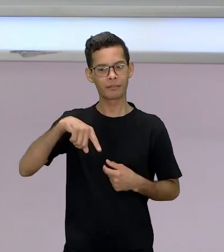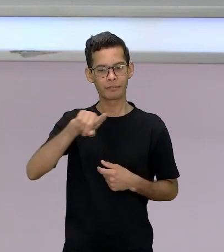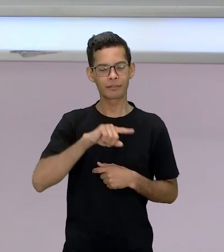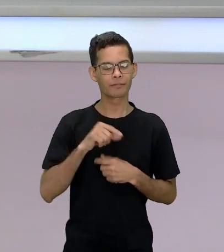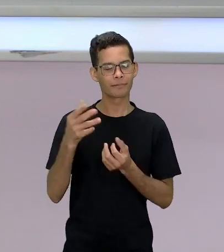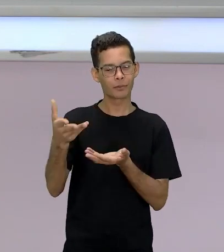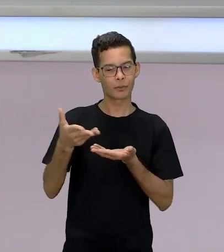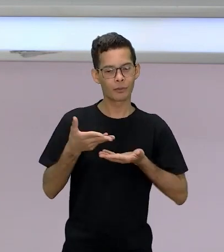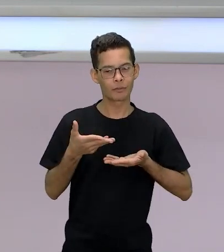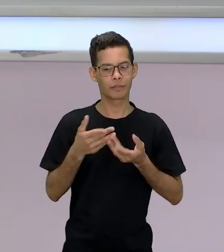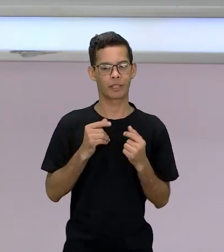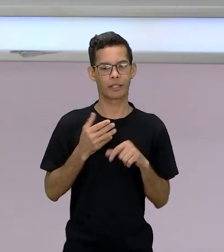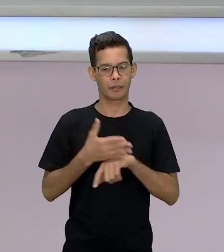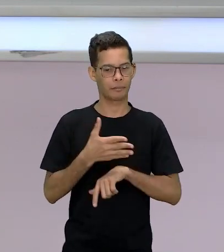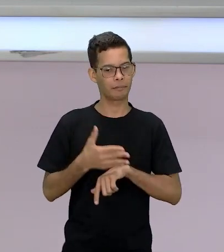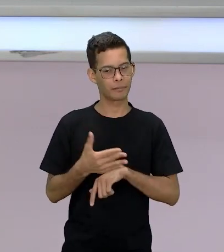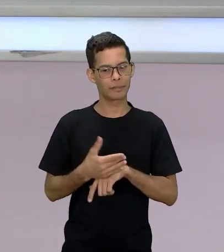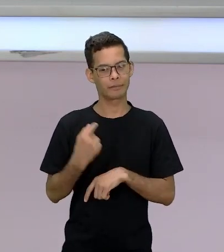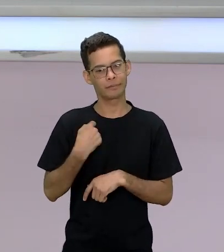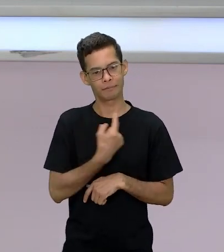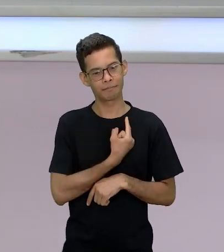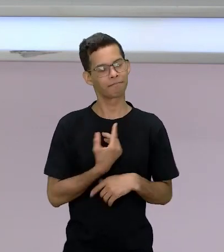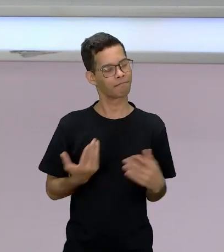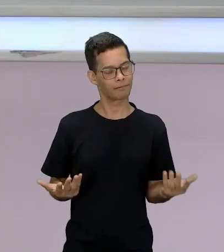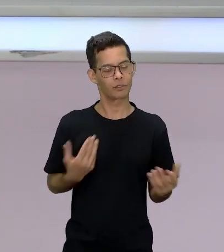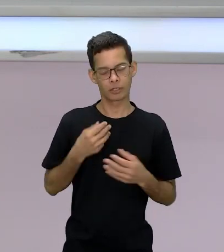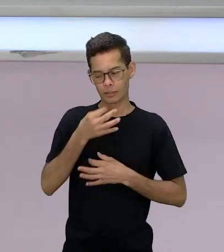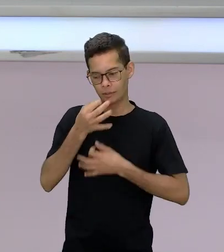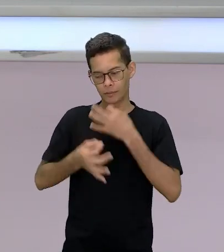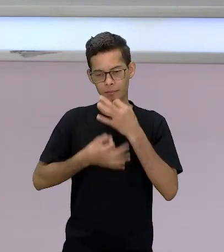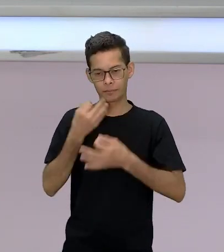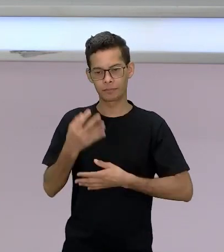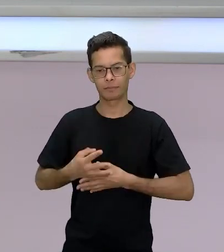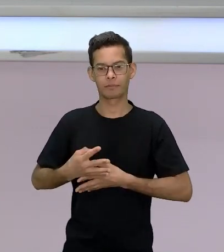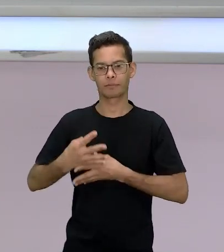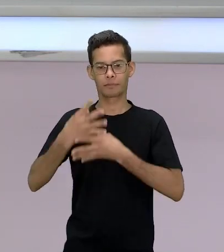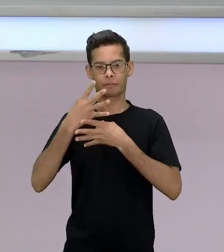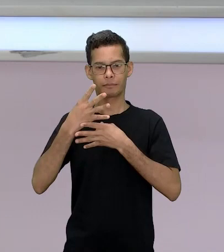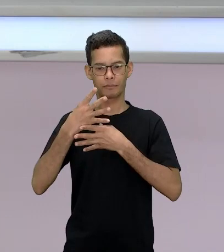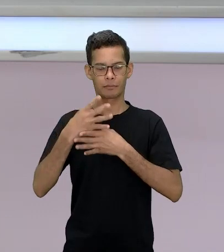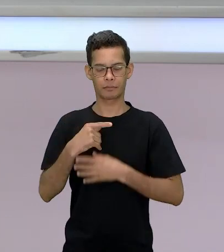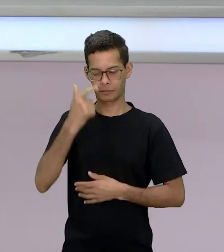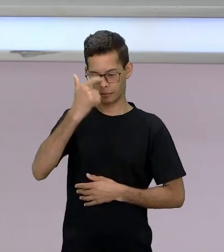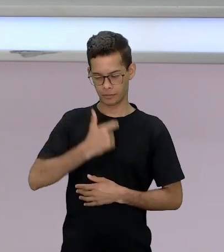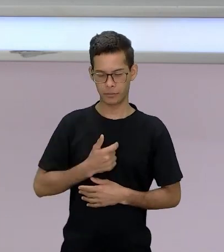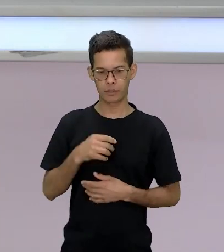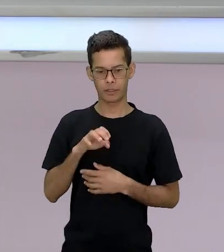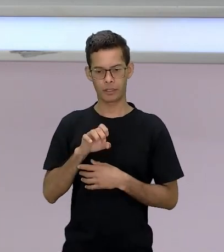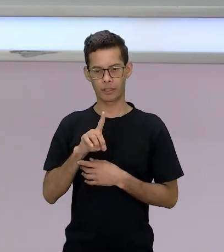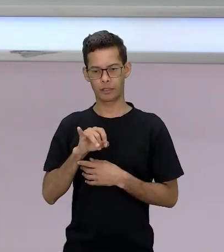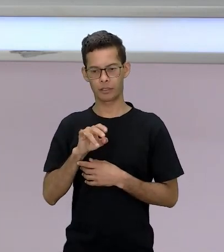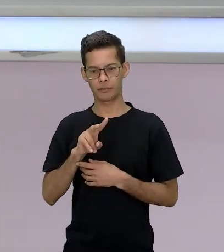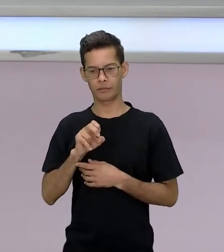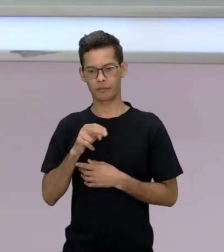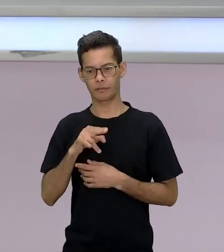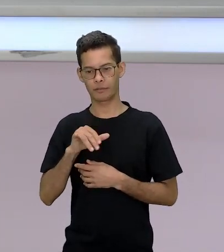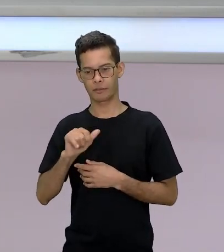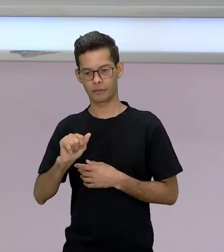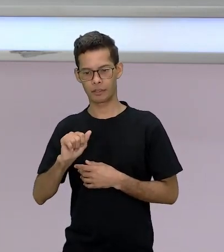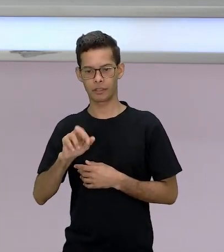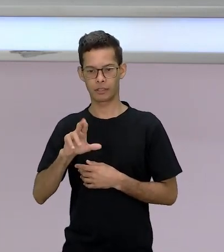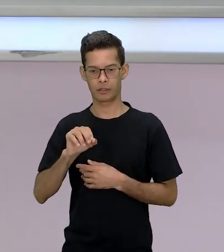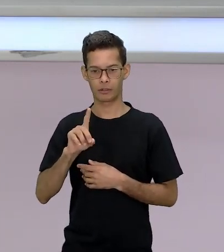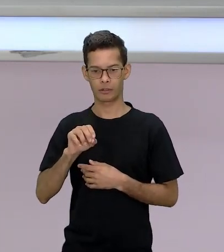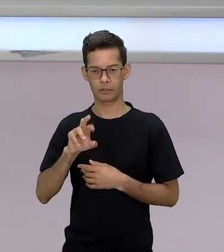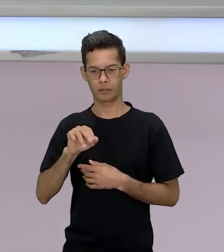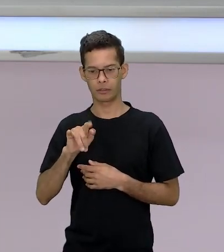convidado a participar com a gente pelo chat. Eu sou a Edivane Rodrigues, eu sou da equipe